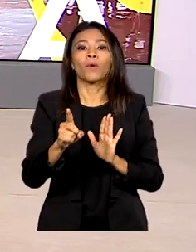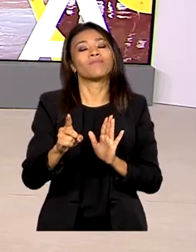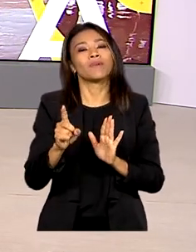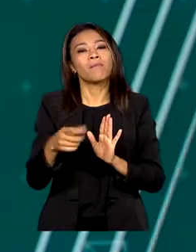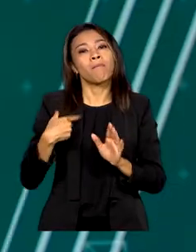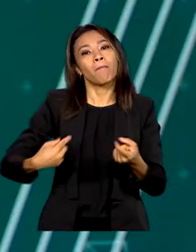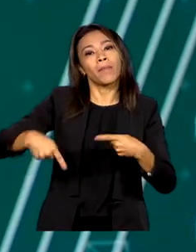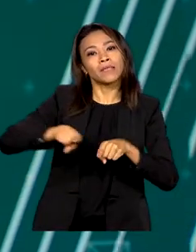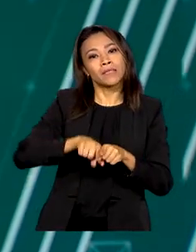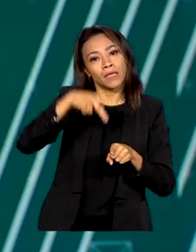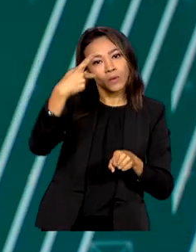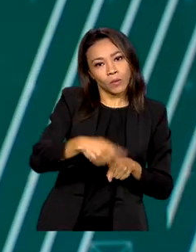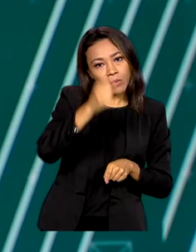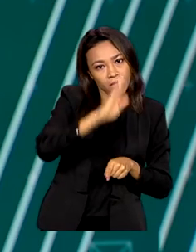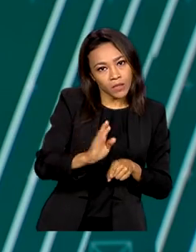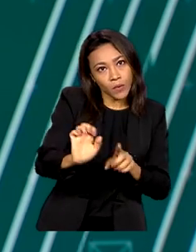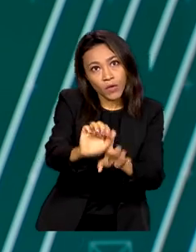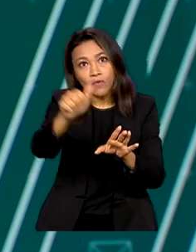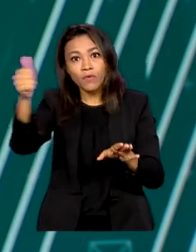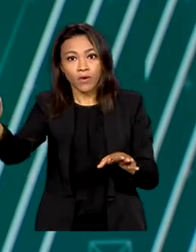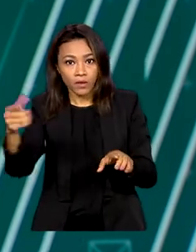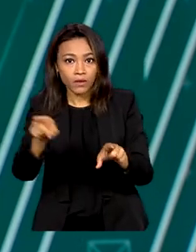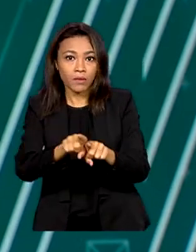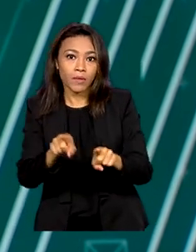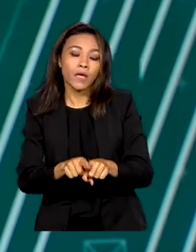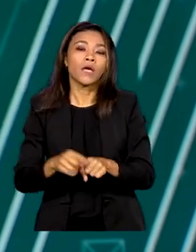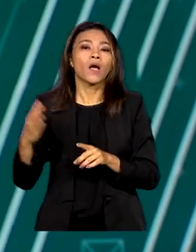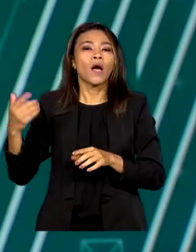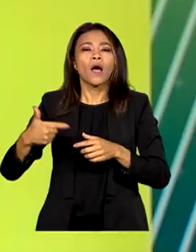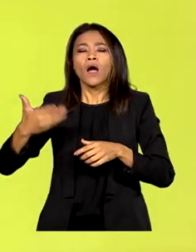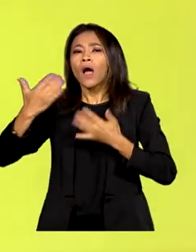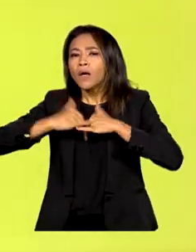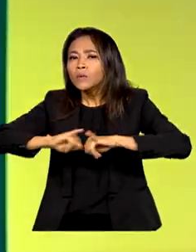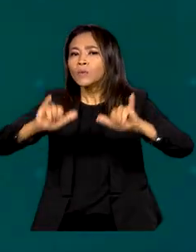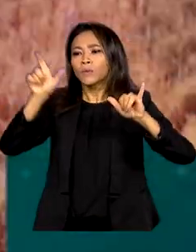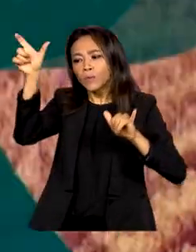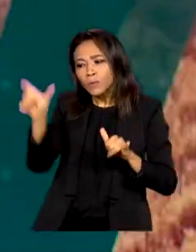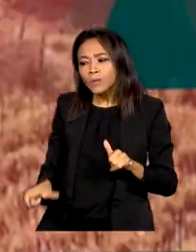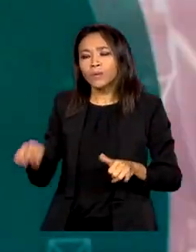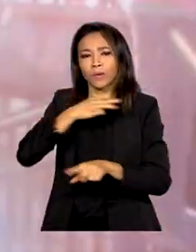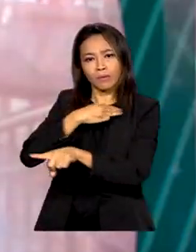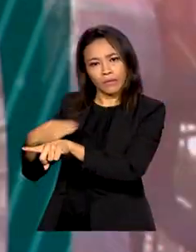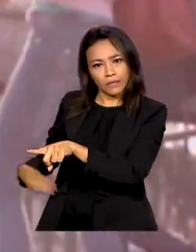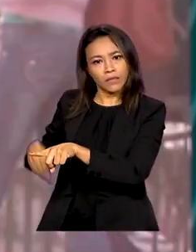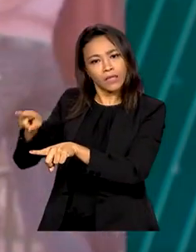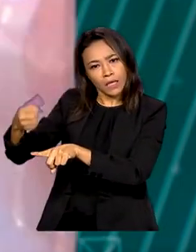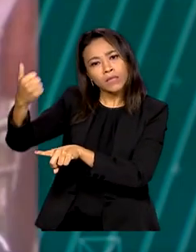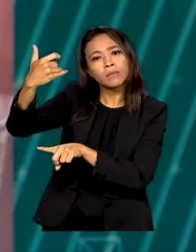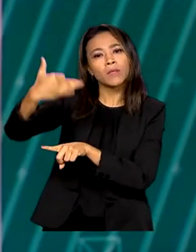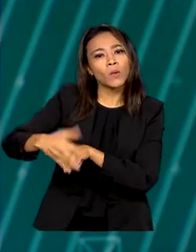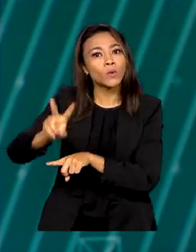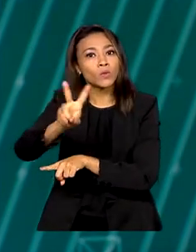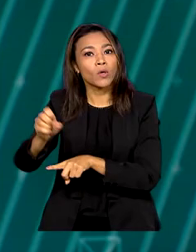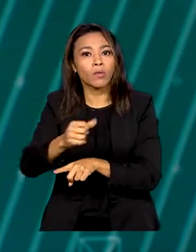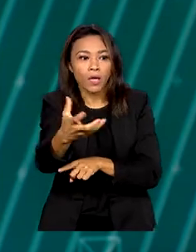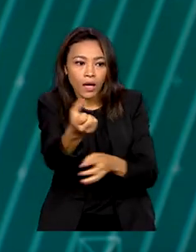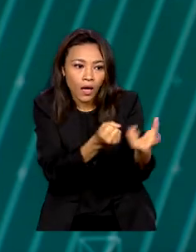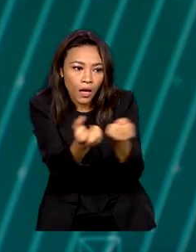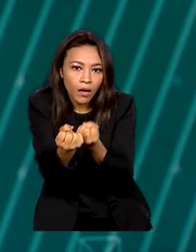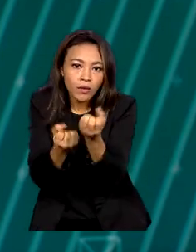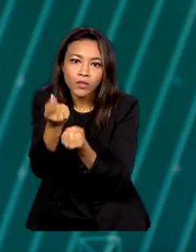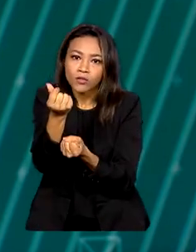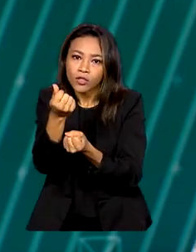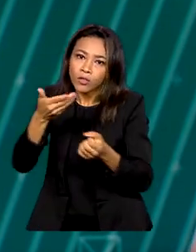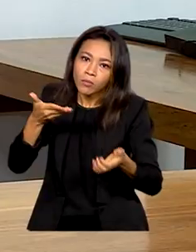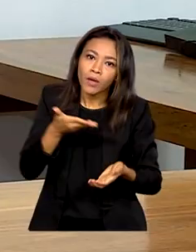do país. O anúncio foi feito pela ministra do Meio Ambiente, Mudança do Clima, que também falou sobre a captação de recursos para o Fundo